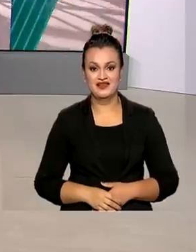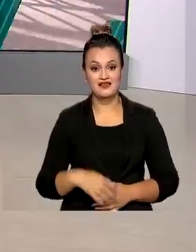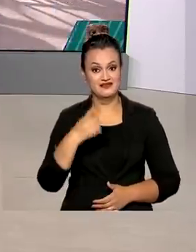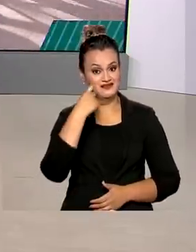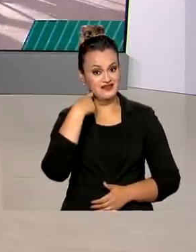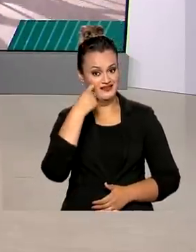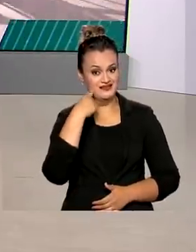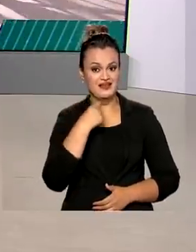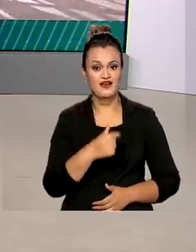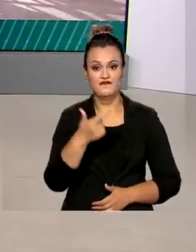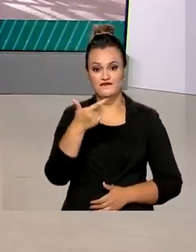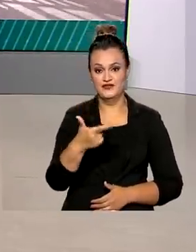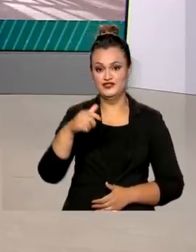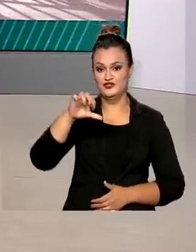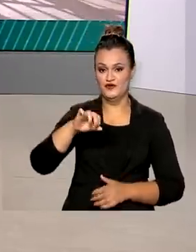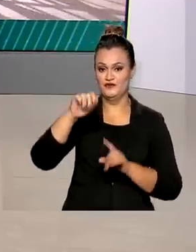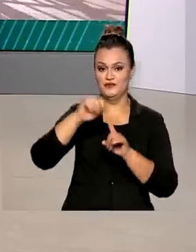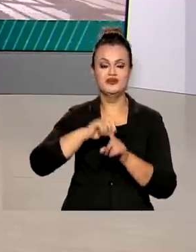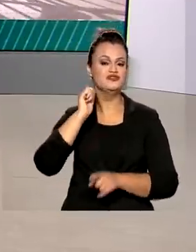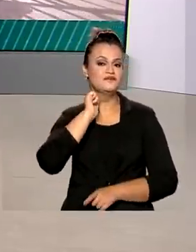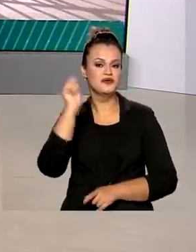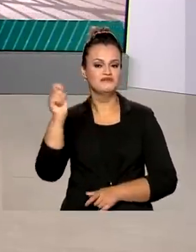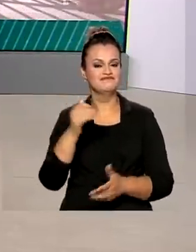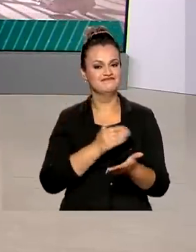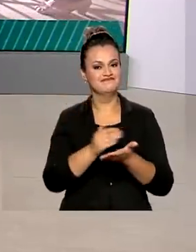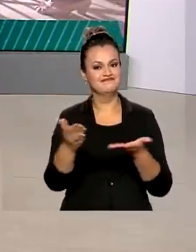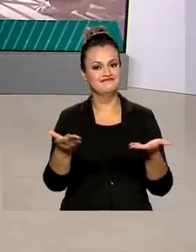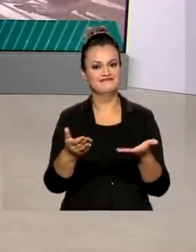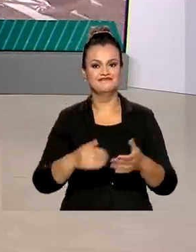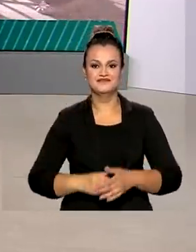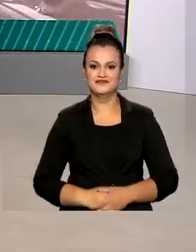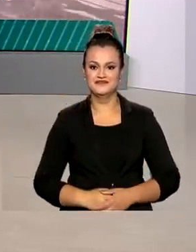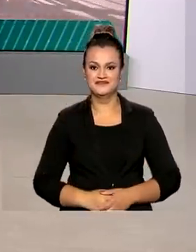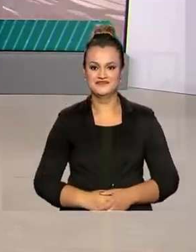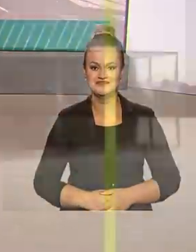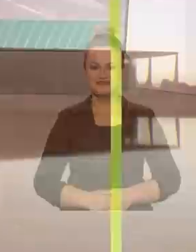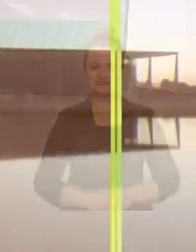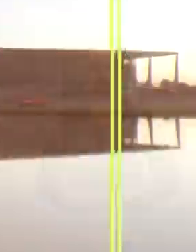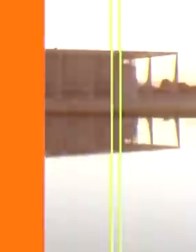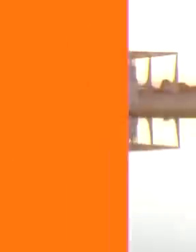Sexta-feira, 29 de abril, o Brasil em Dia já está no ar.